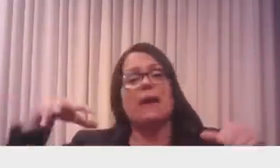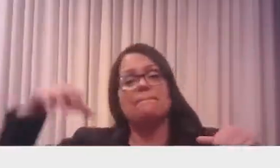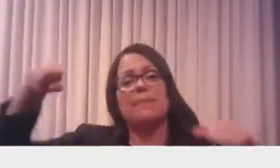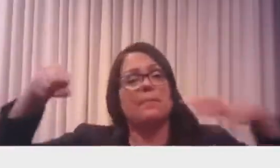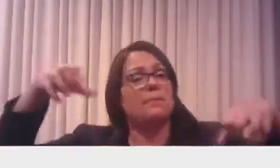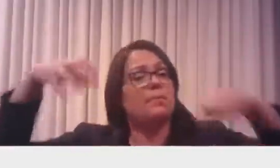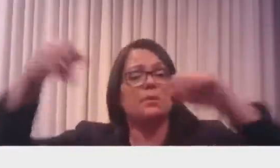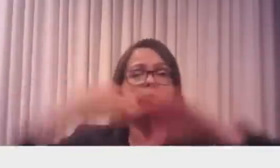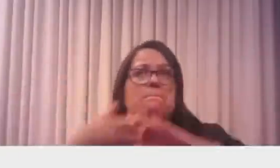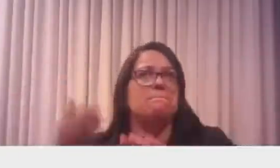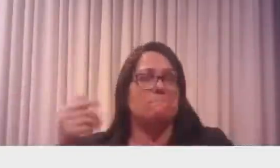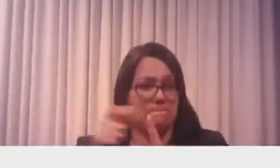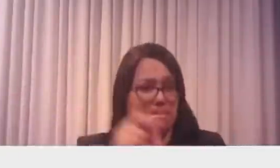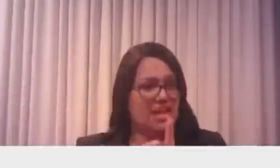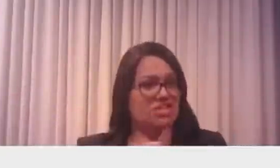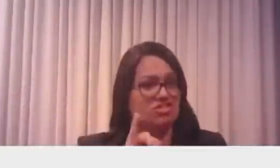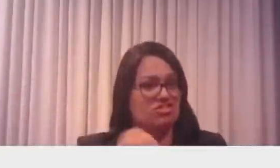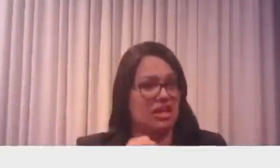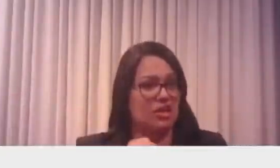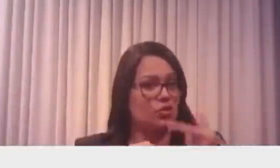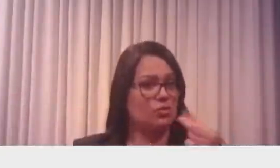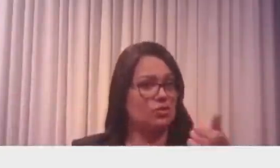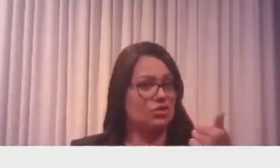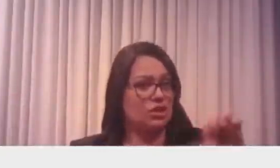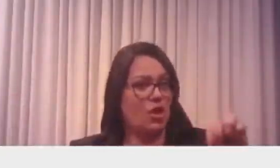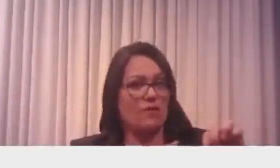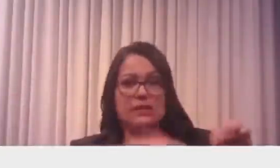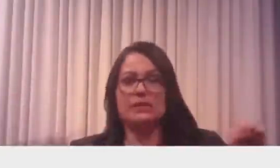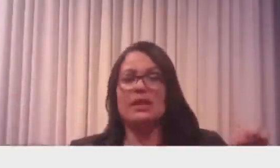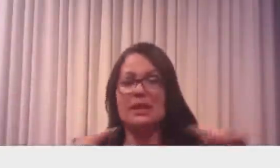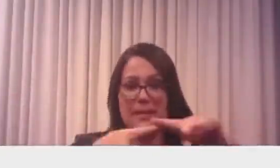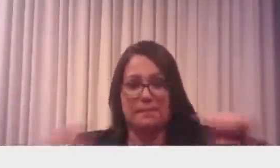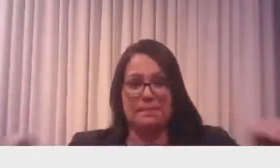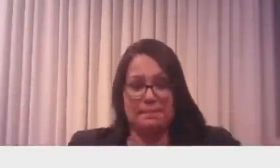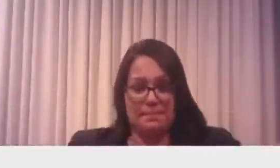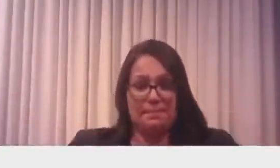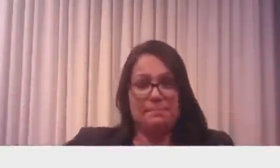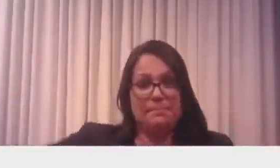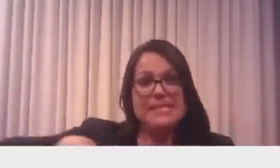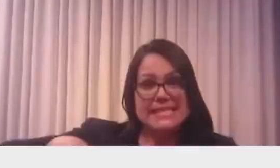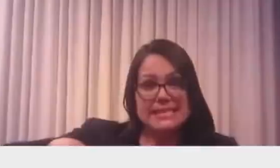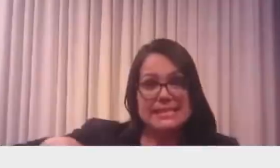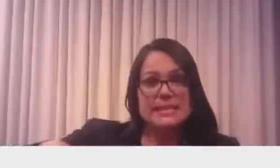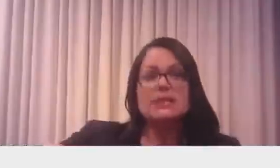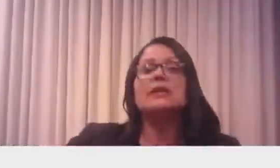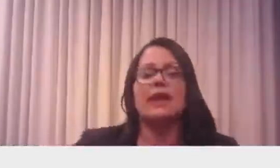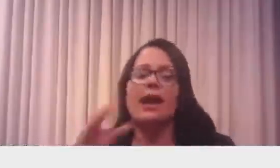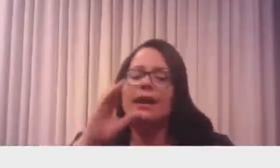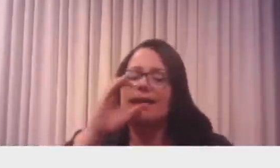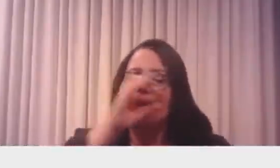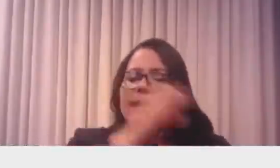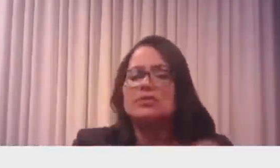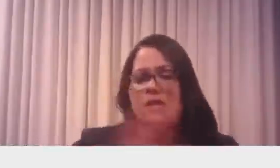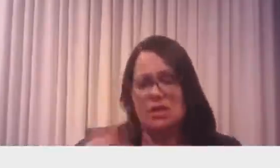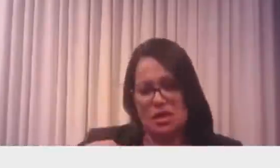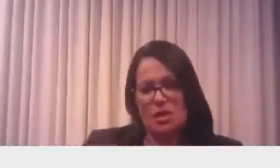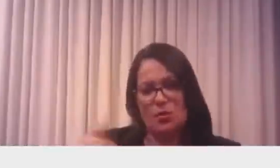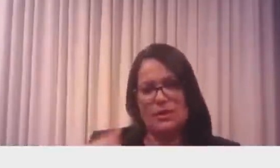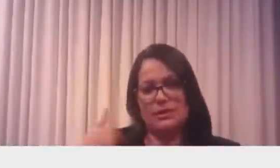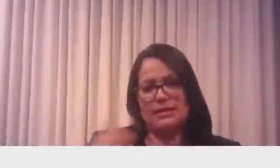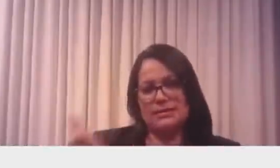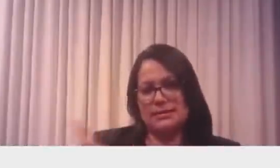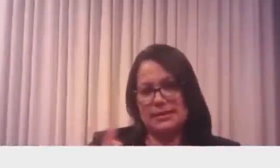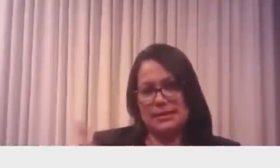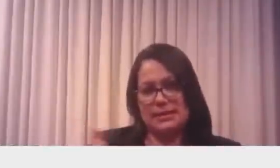assumi, desde janeiro de 2019, desliguei aqui o aquecedor da piscina, eu estou com 66 anos, tenho uns problemas aqui de